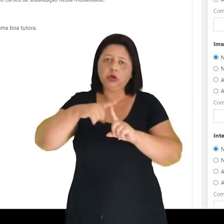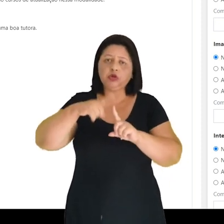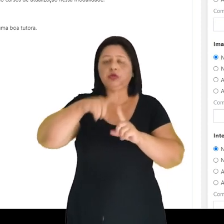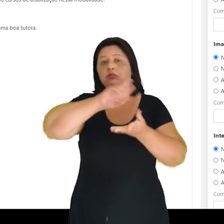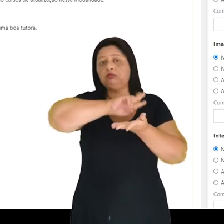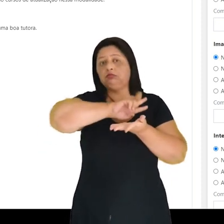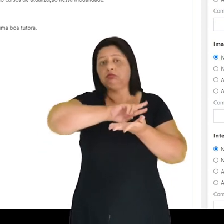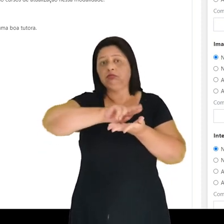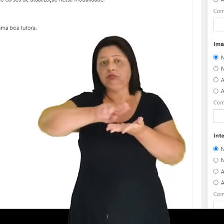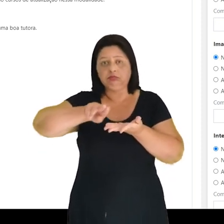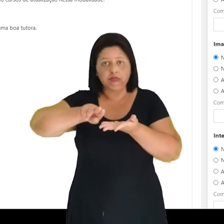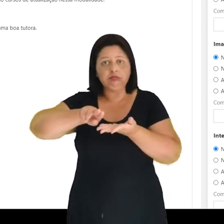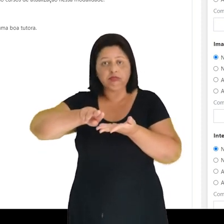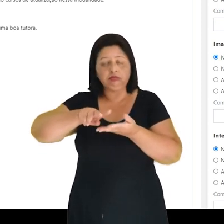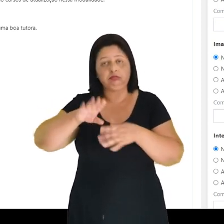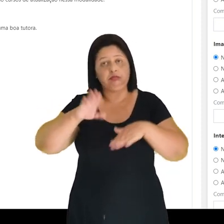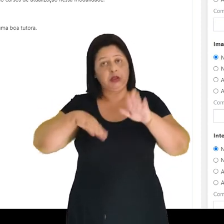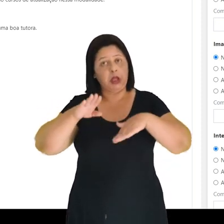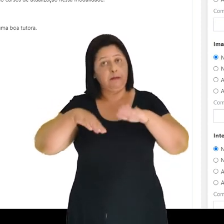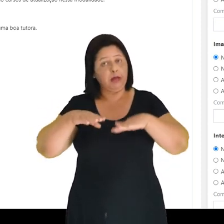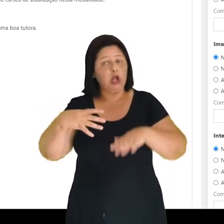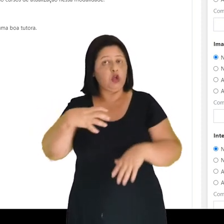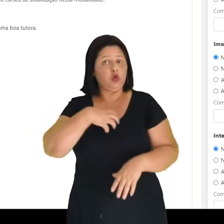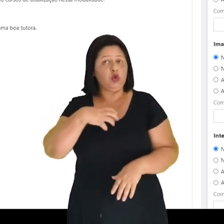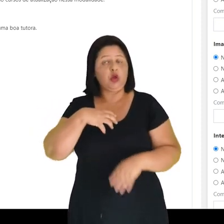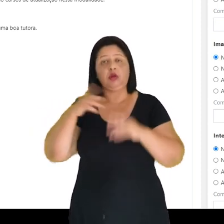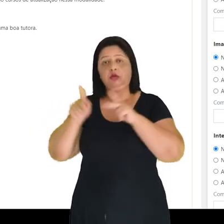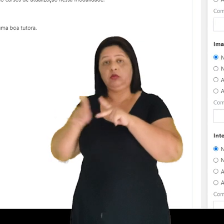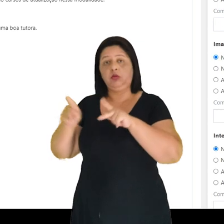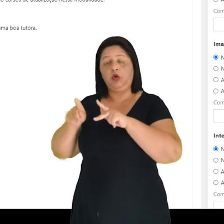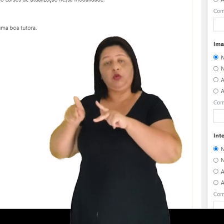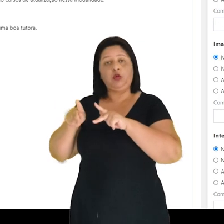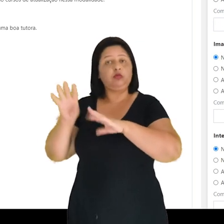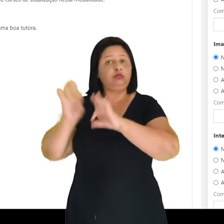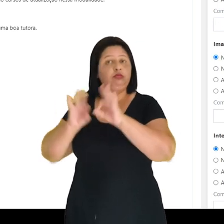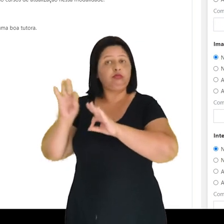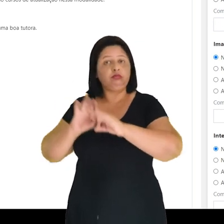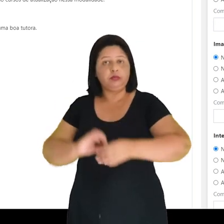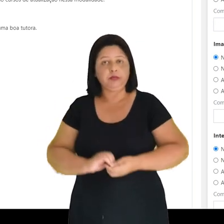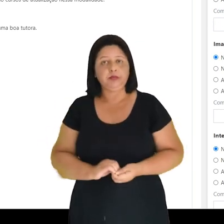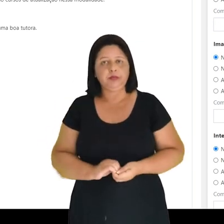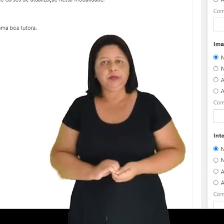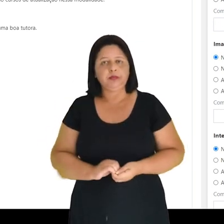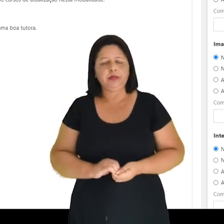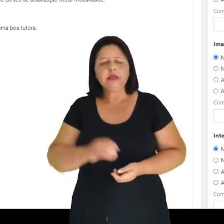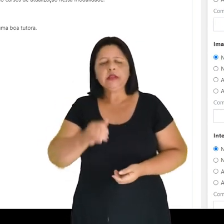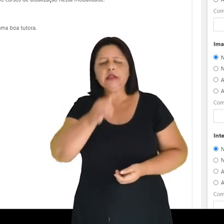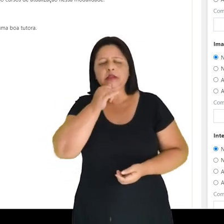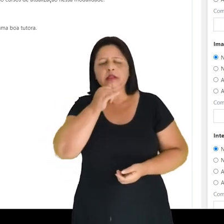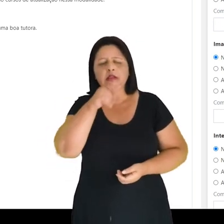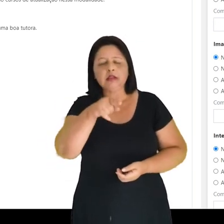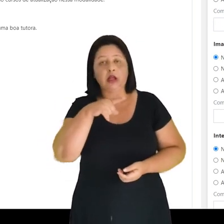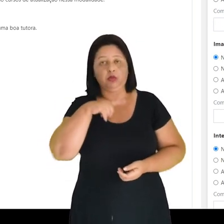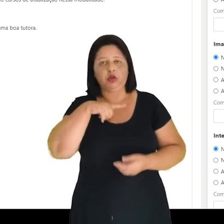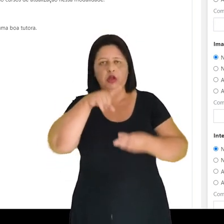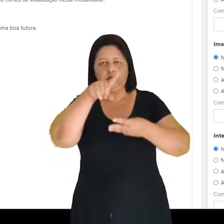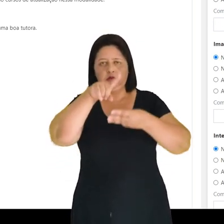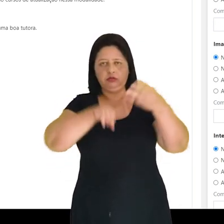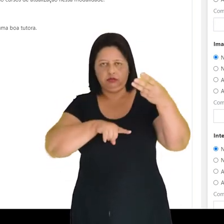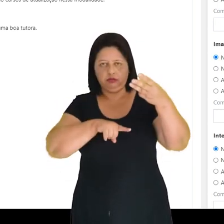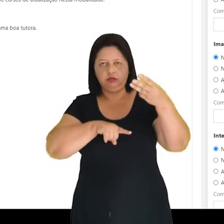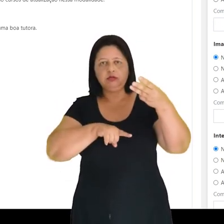de formas diferentes conforme for configurado pelo professor. Então, aqui neste exemplo, eu tenho três